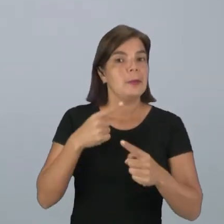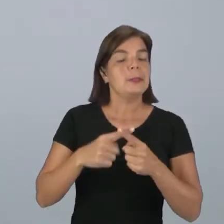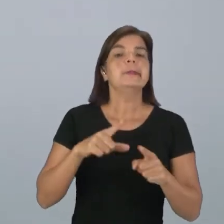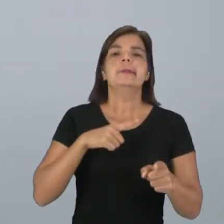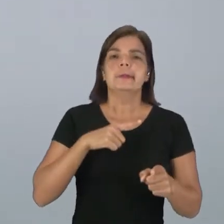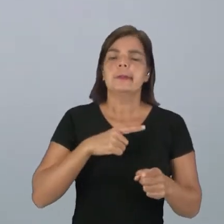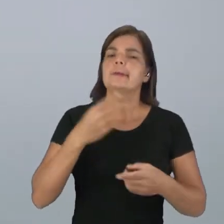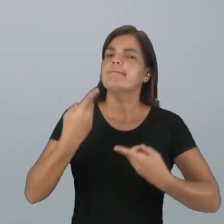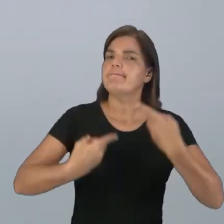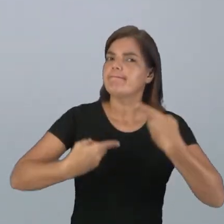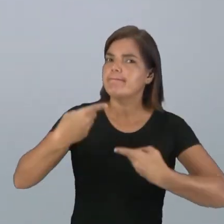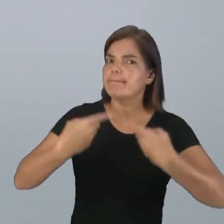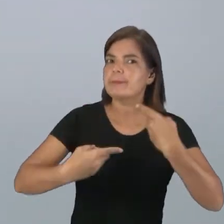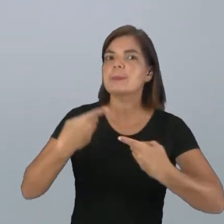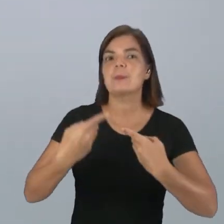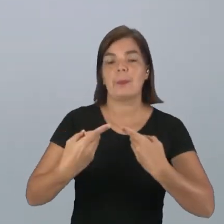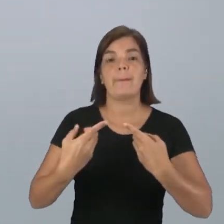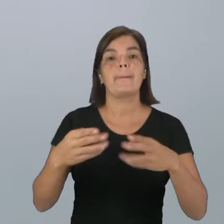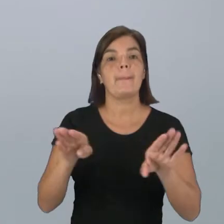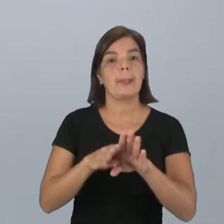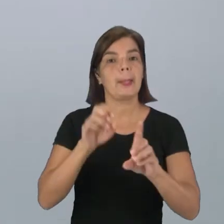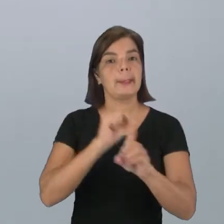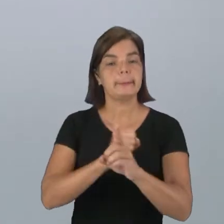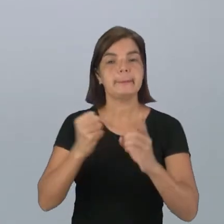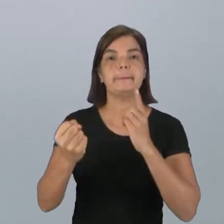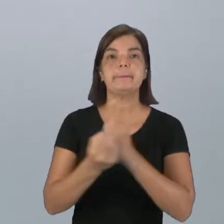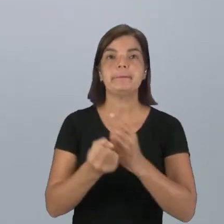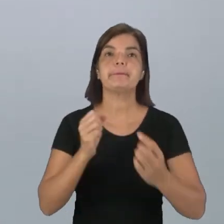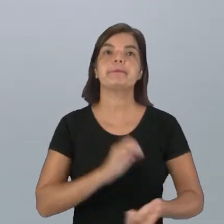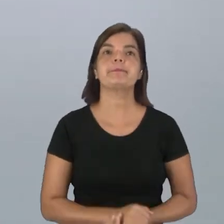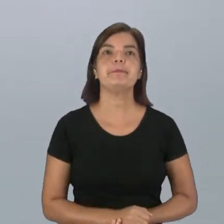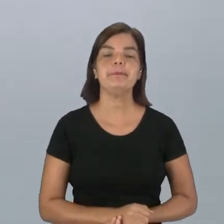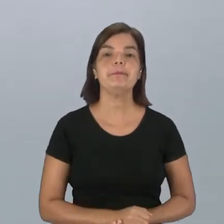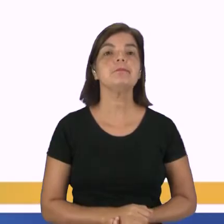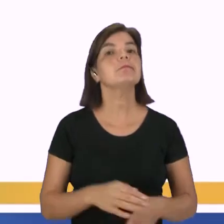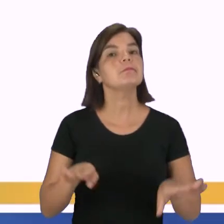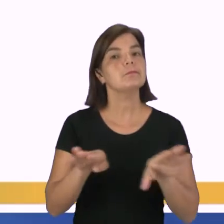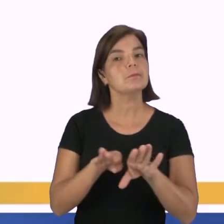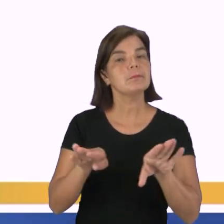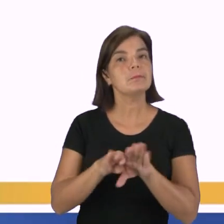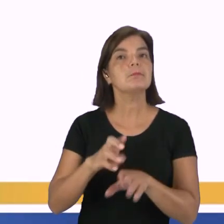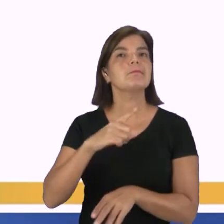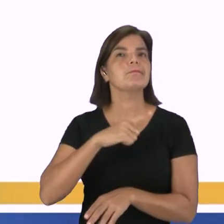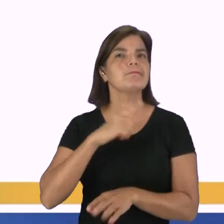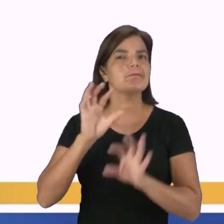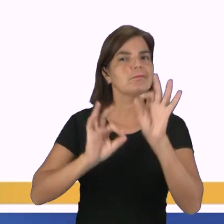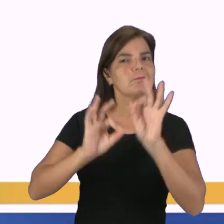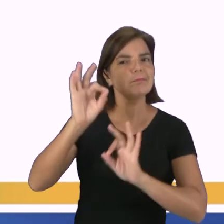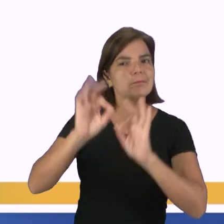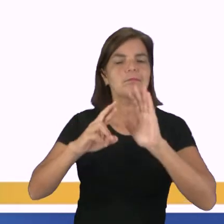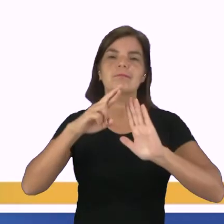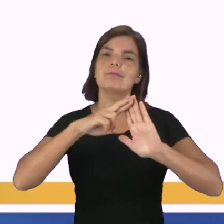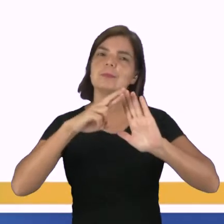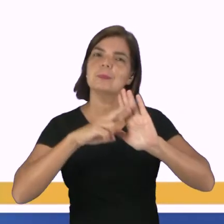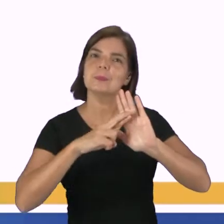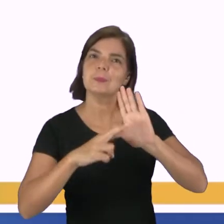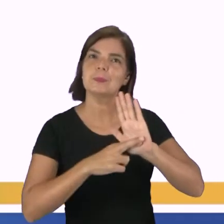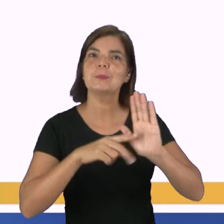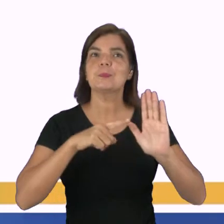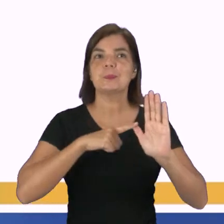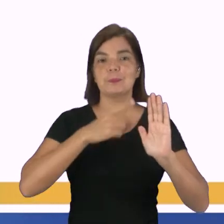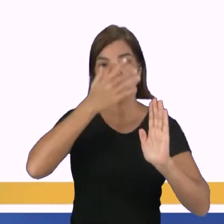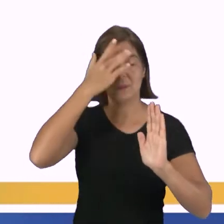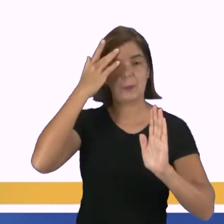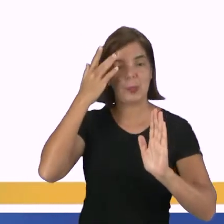que estão sendo discutidas, questões de relevância social. No debate, tem a preparação e regras. Nós temos o